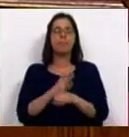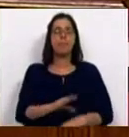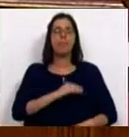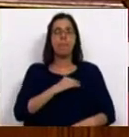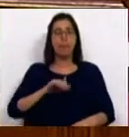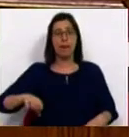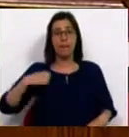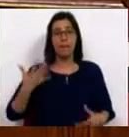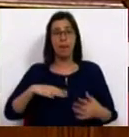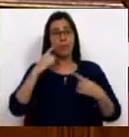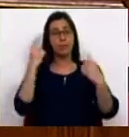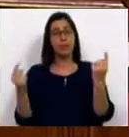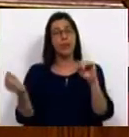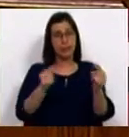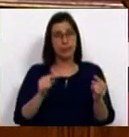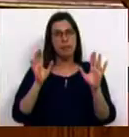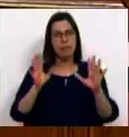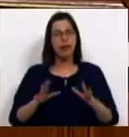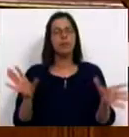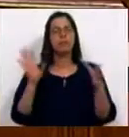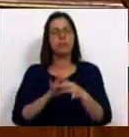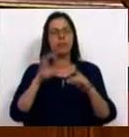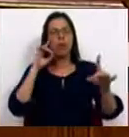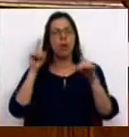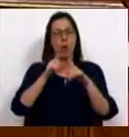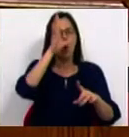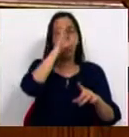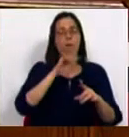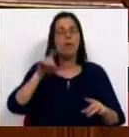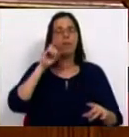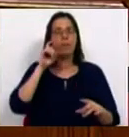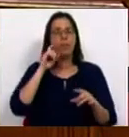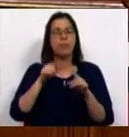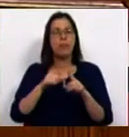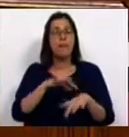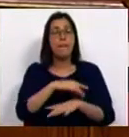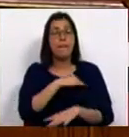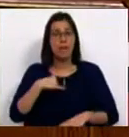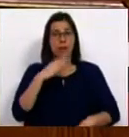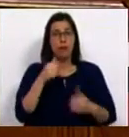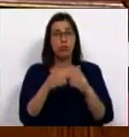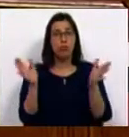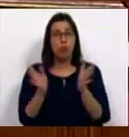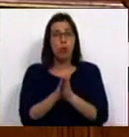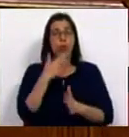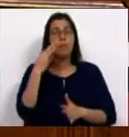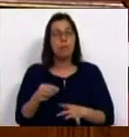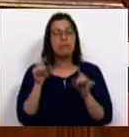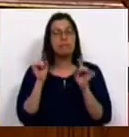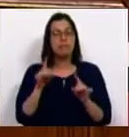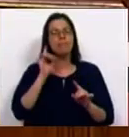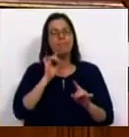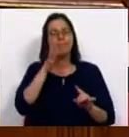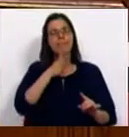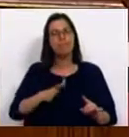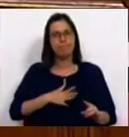preocupação que os ver se pretendem trazer para debate, Sr. Ministro, tem a ver com o objetivo do Governo em garantir um médico de família para todos e, nesse sentido,